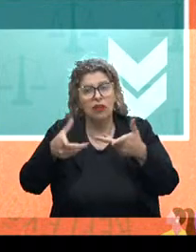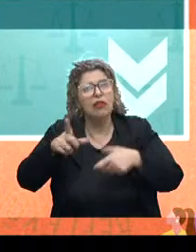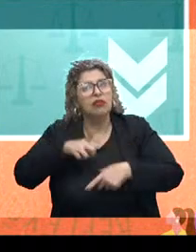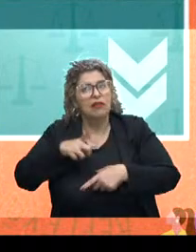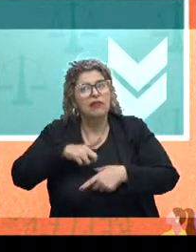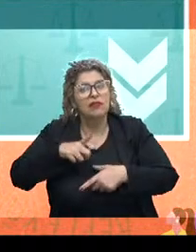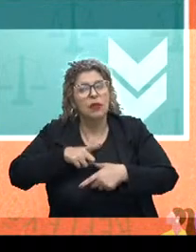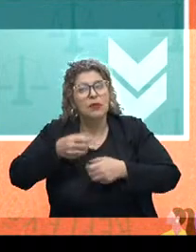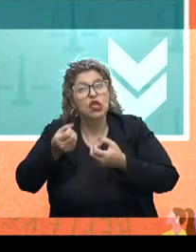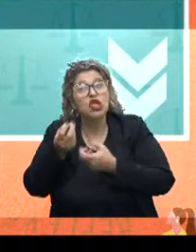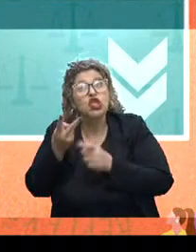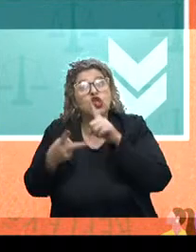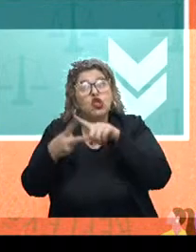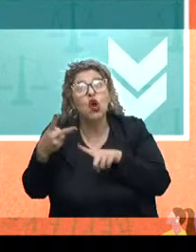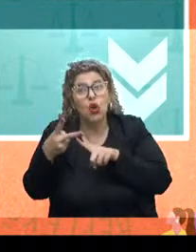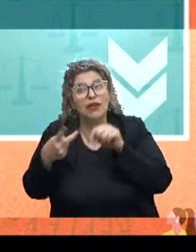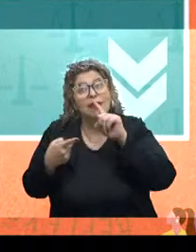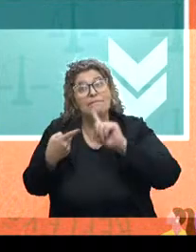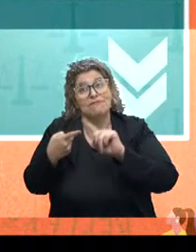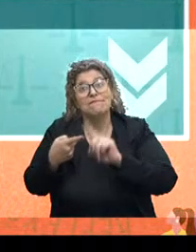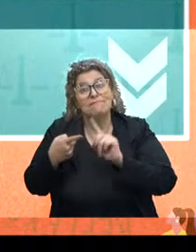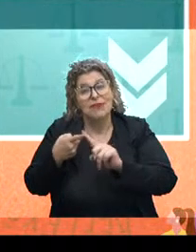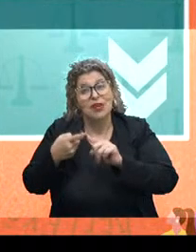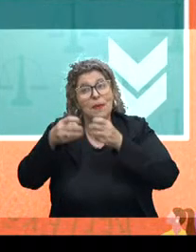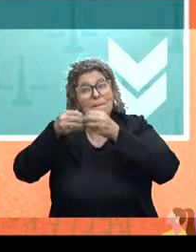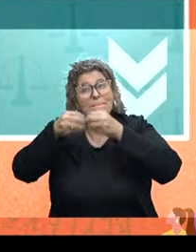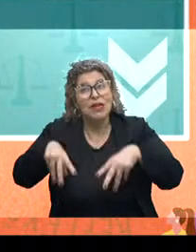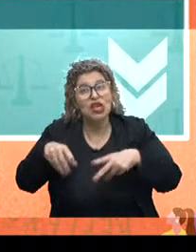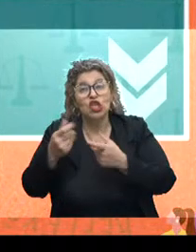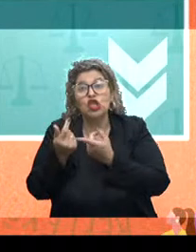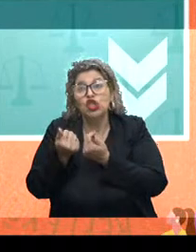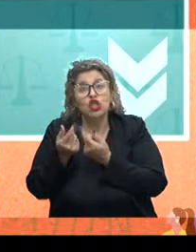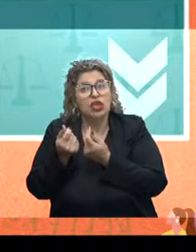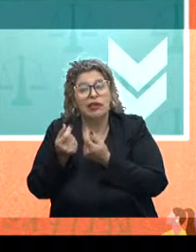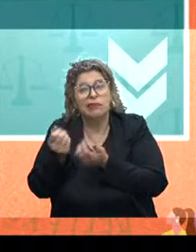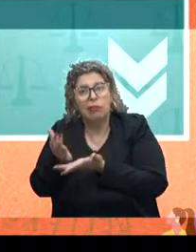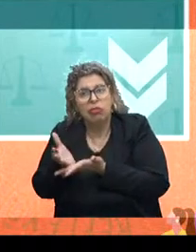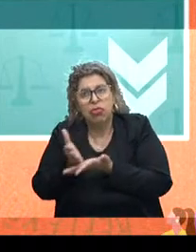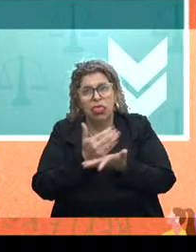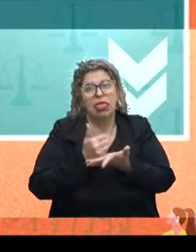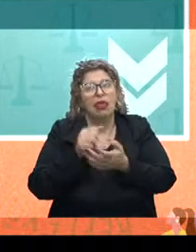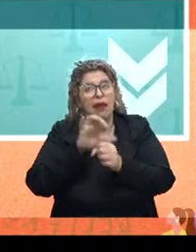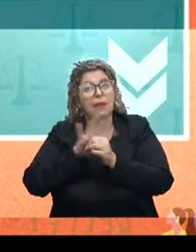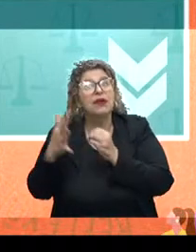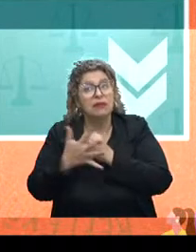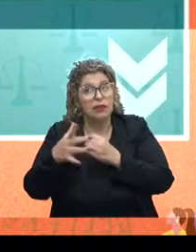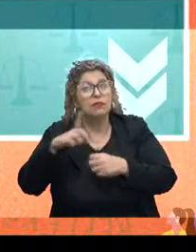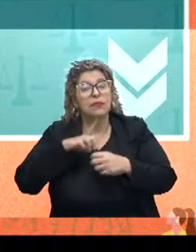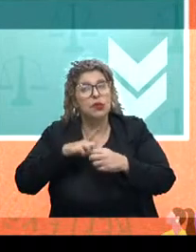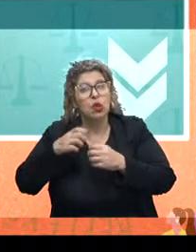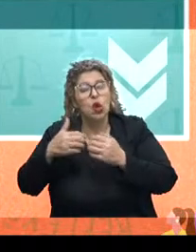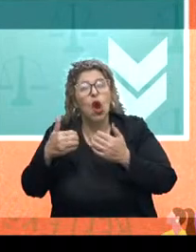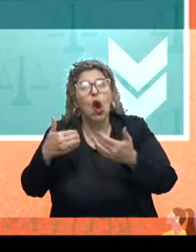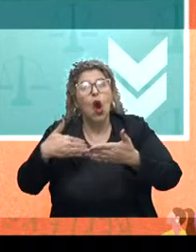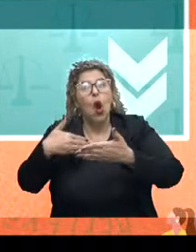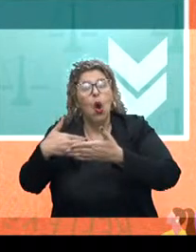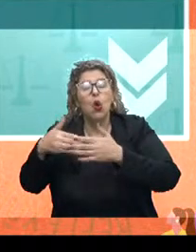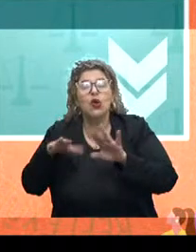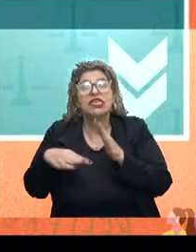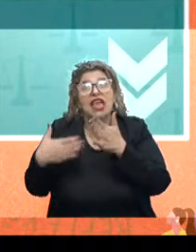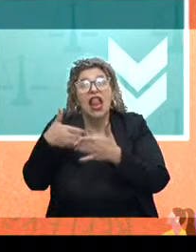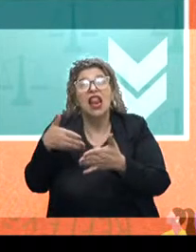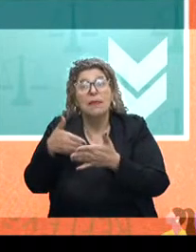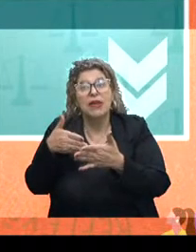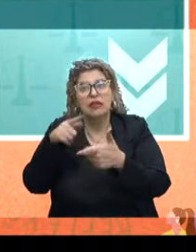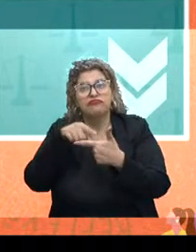temos duas perdas. A primeira perda foi a diminuição da renda que a pandemia causou com as medidas restritivas. A